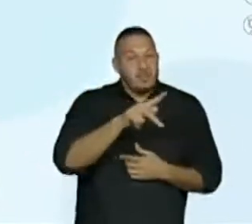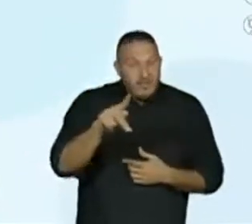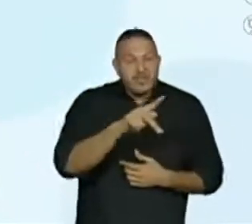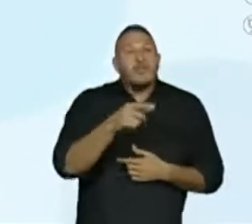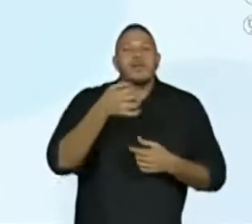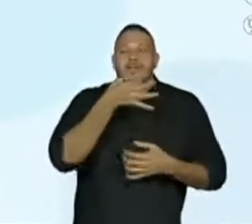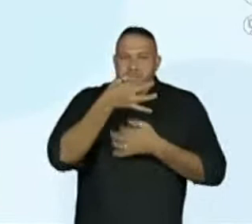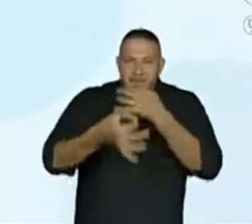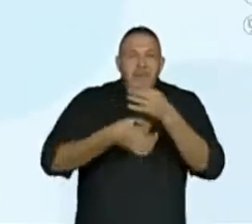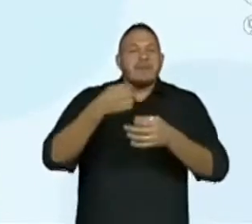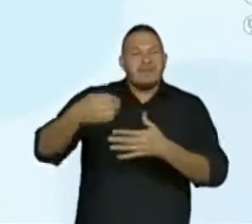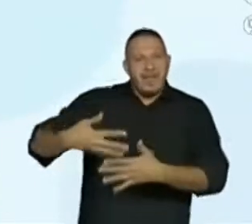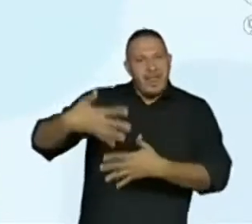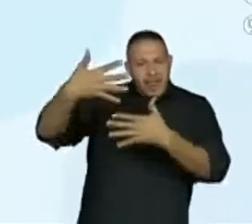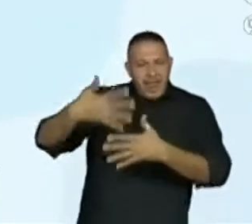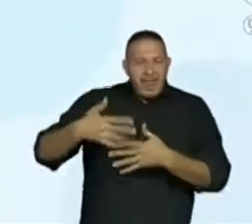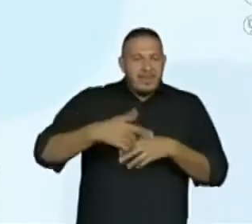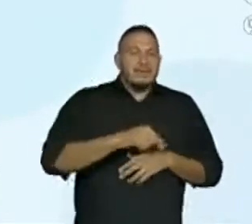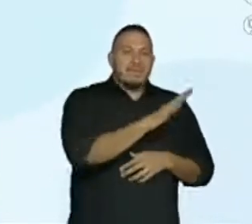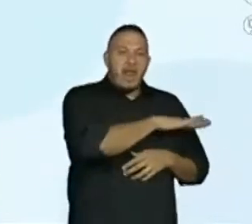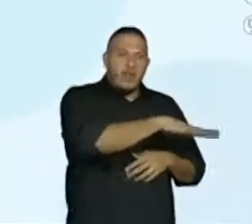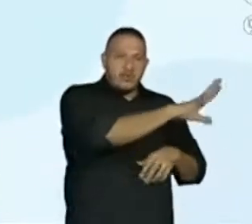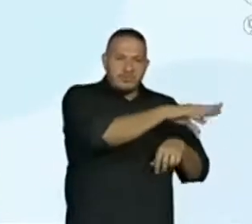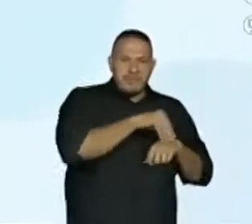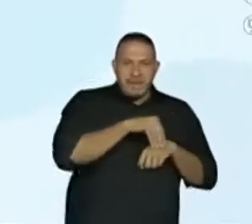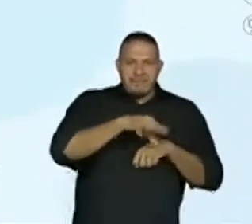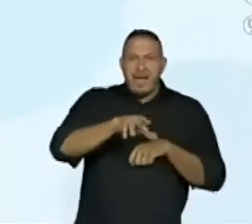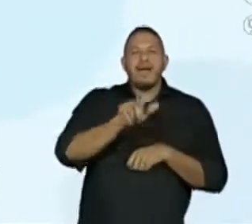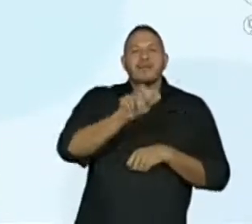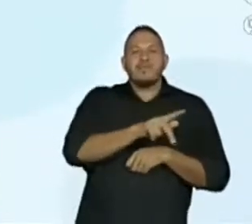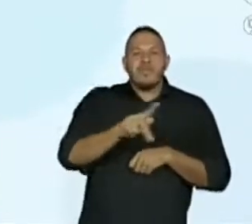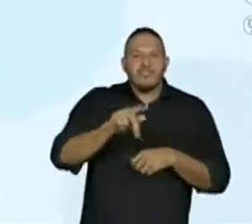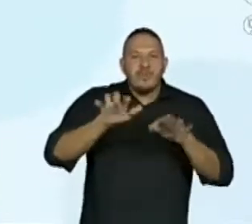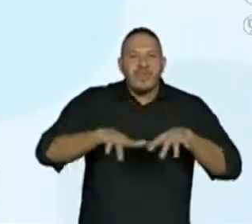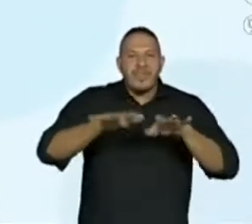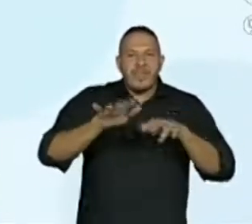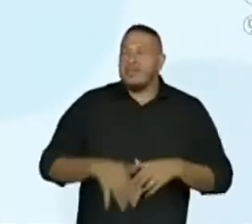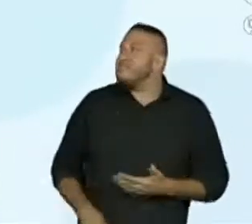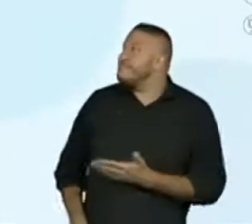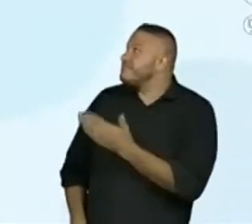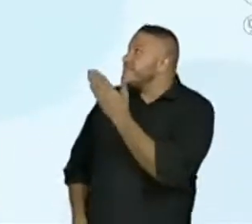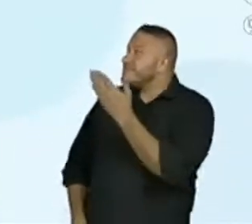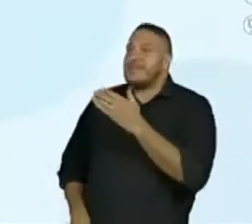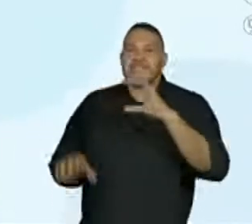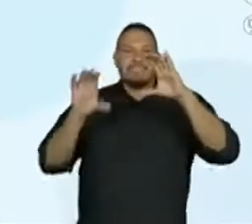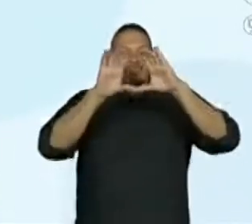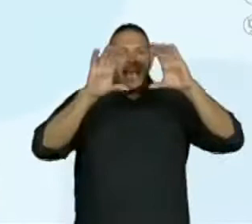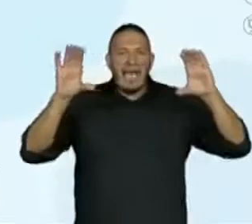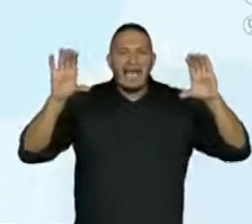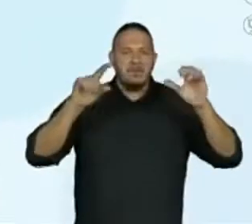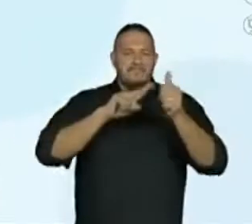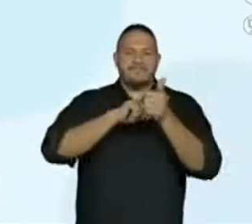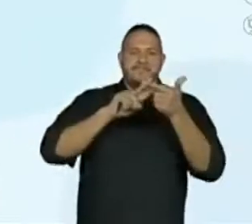comentários dos estudantes, dos alunos. O céu, estrelas,